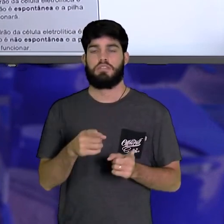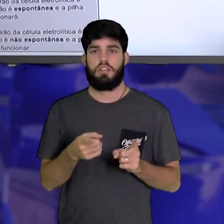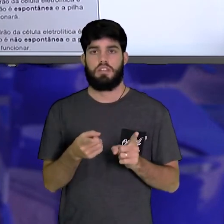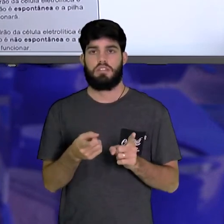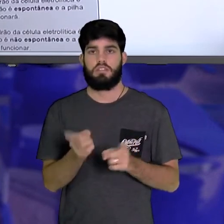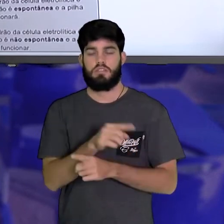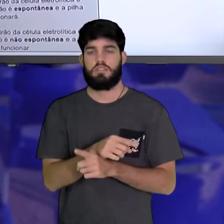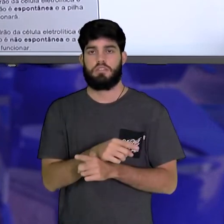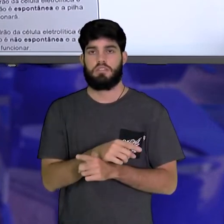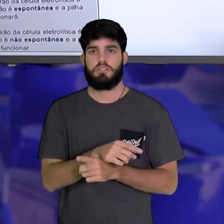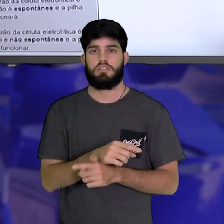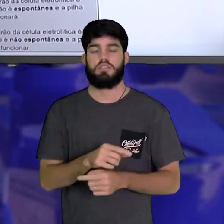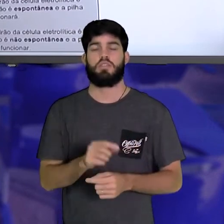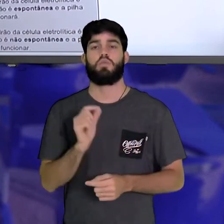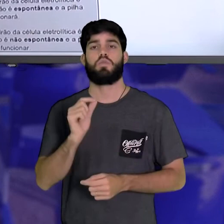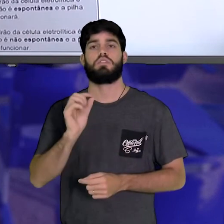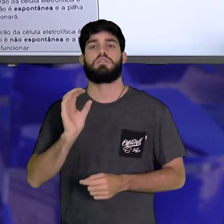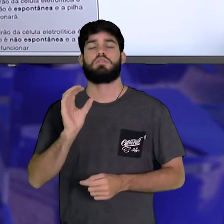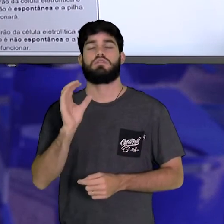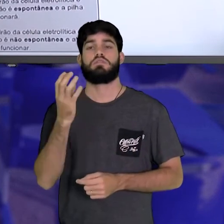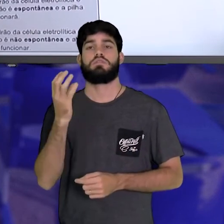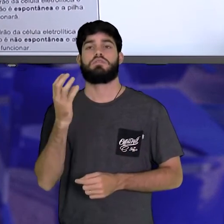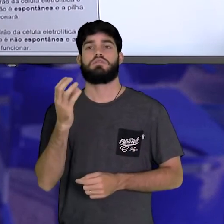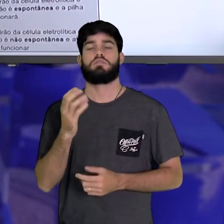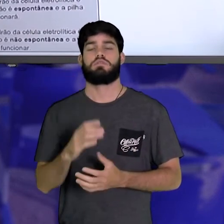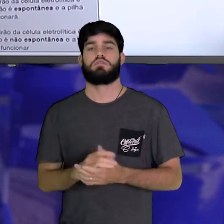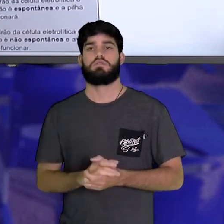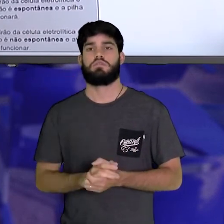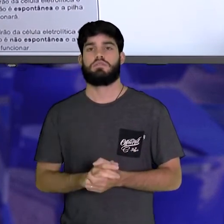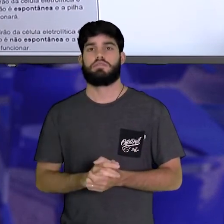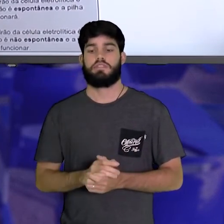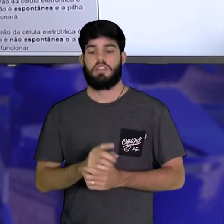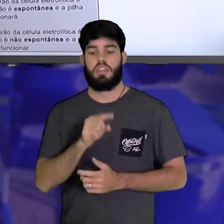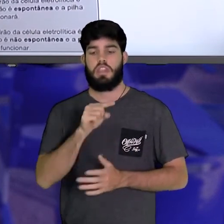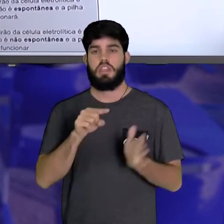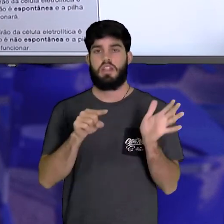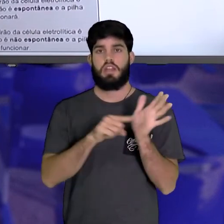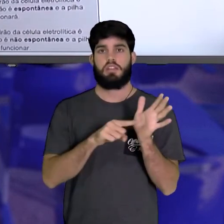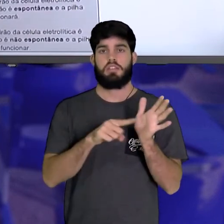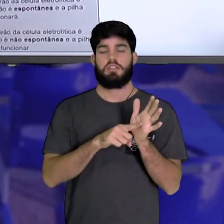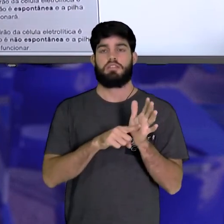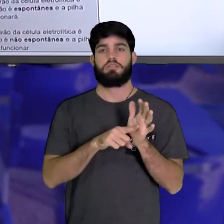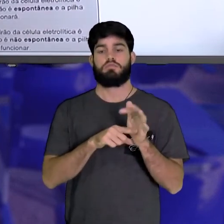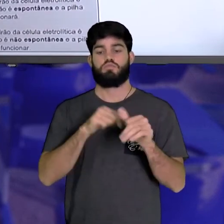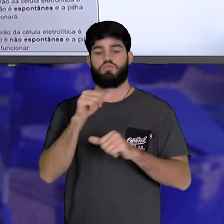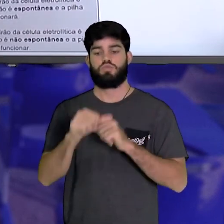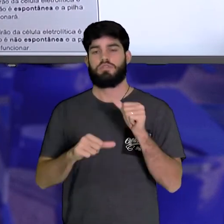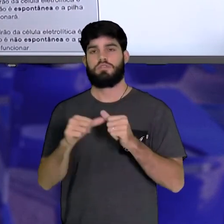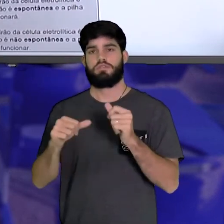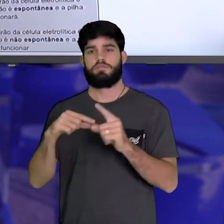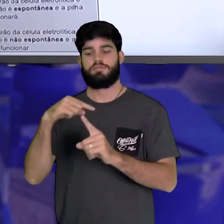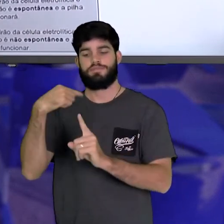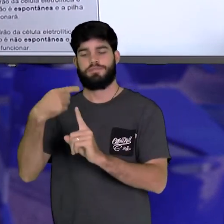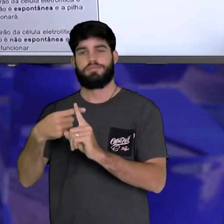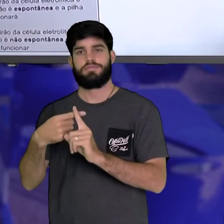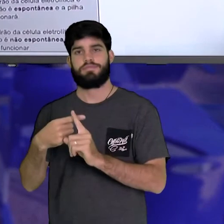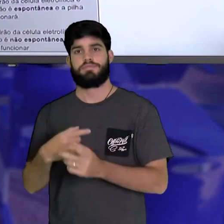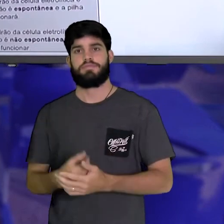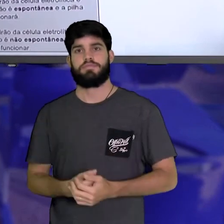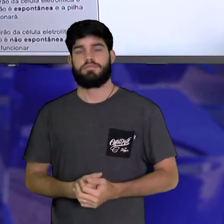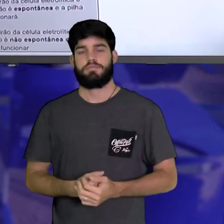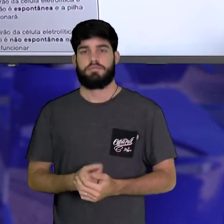mais o elétron vai para lá, essa voltagem que era negativa, ela vai se tornar positiva.